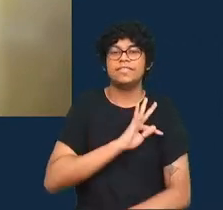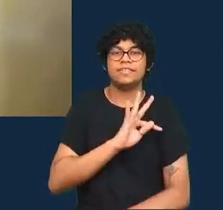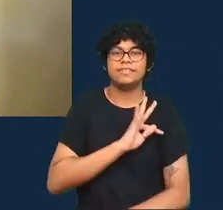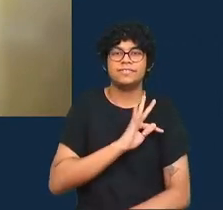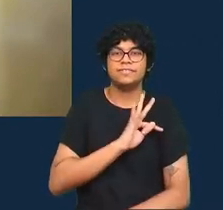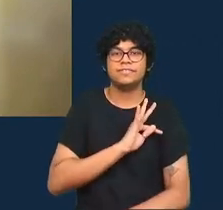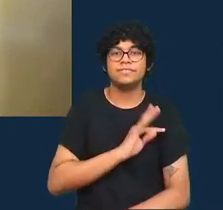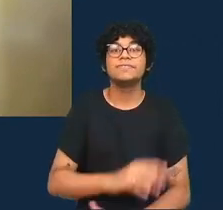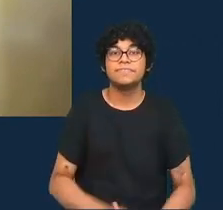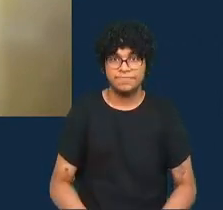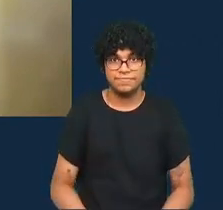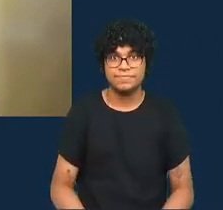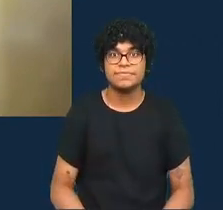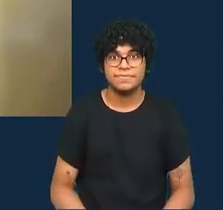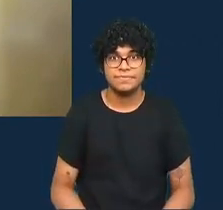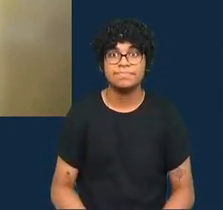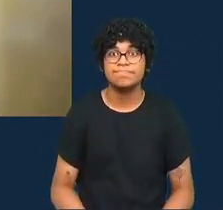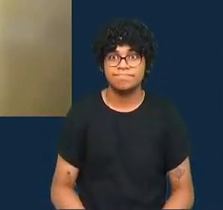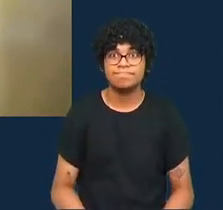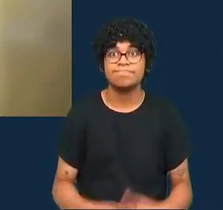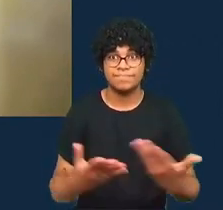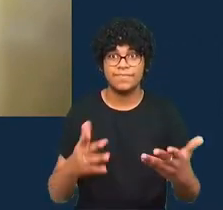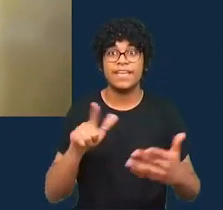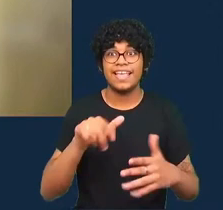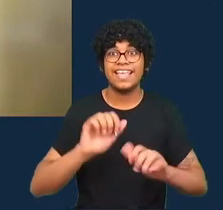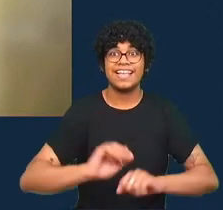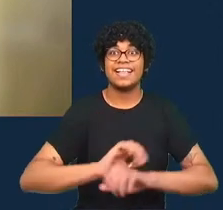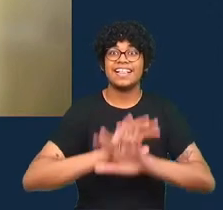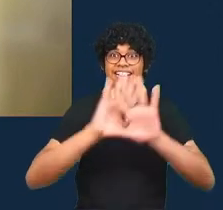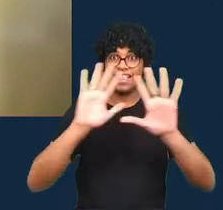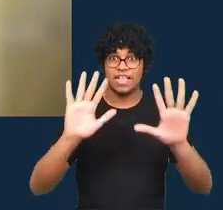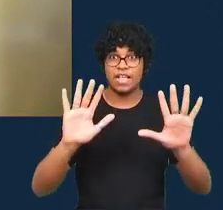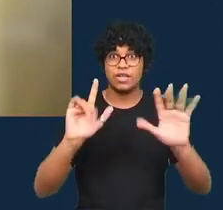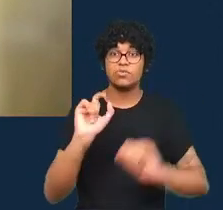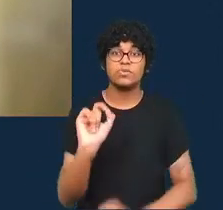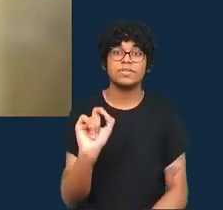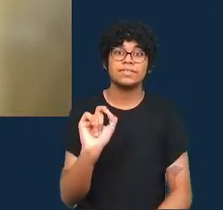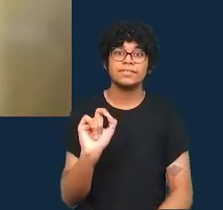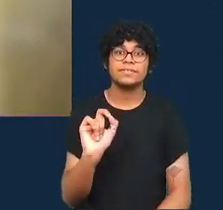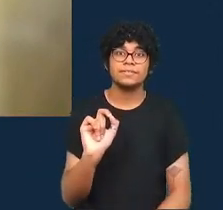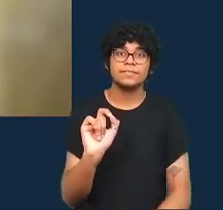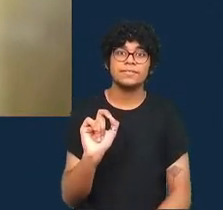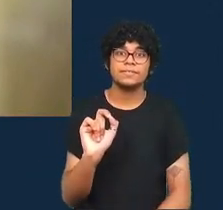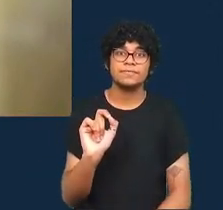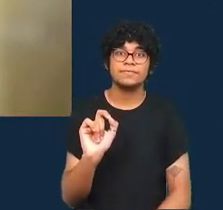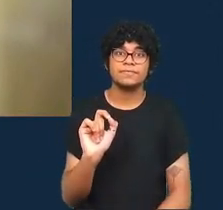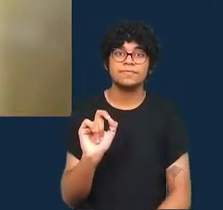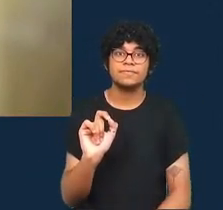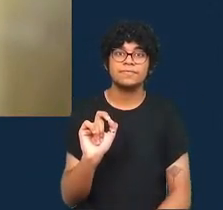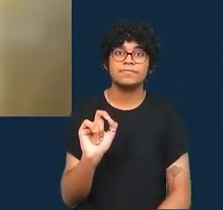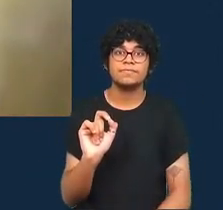acho que está ficando cada vez mais claro que isso desafia